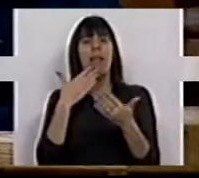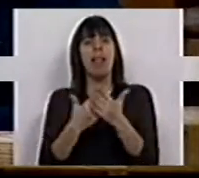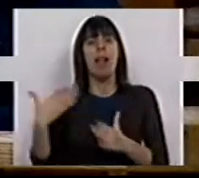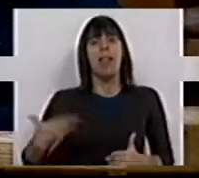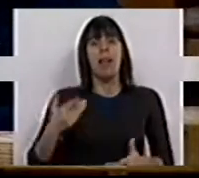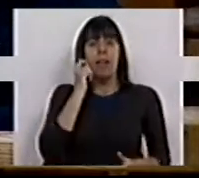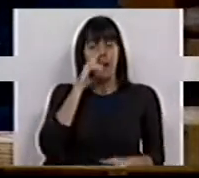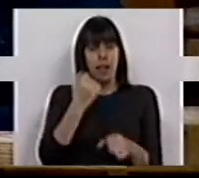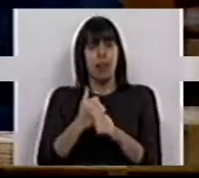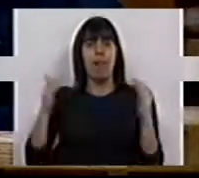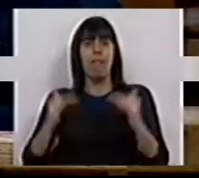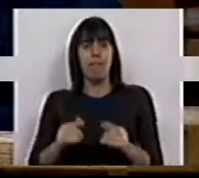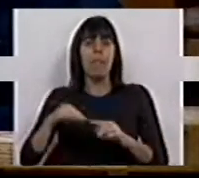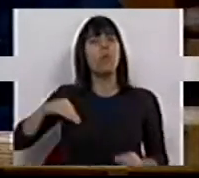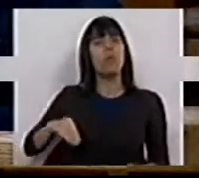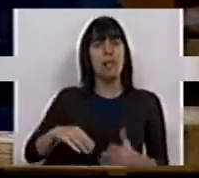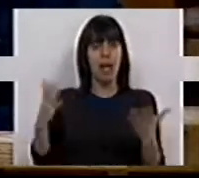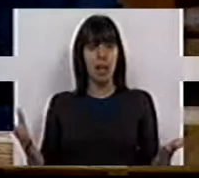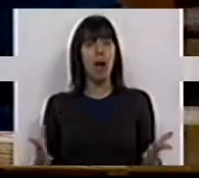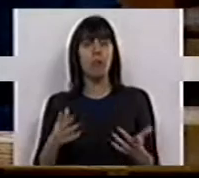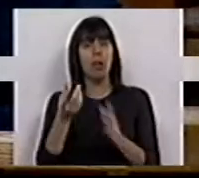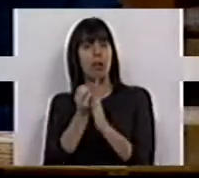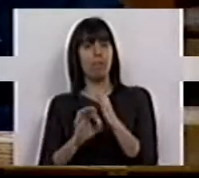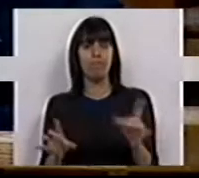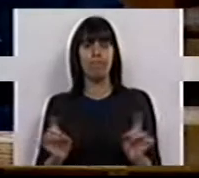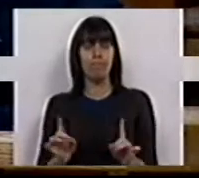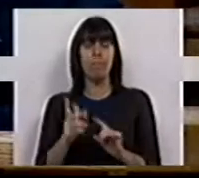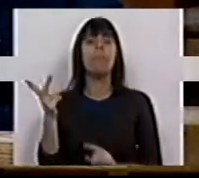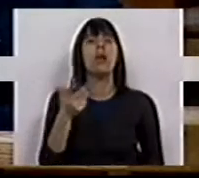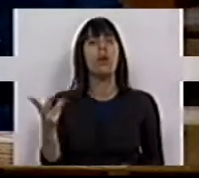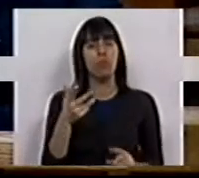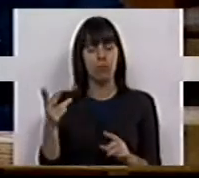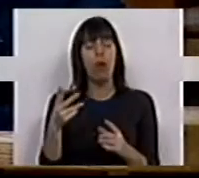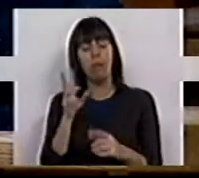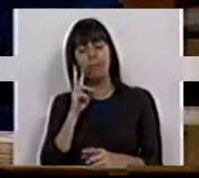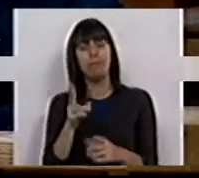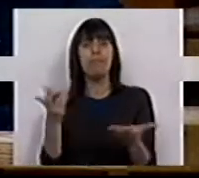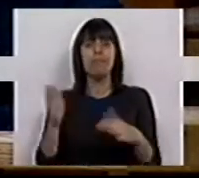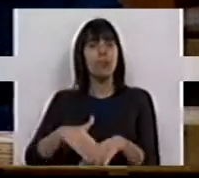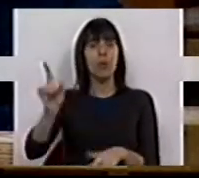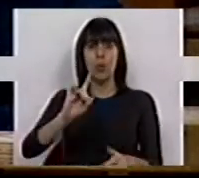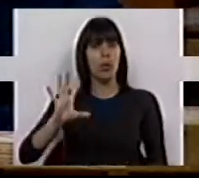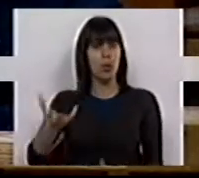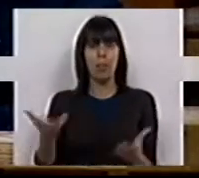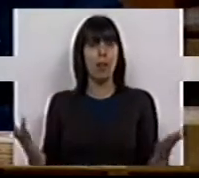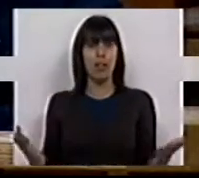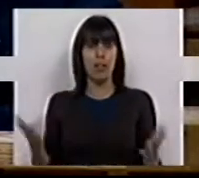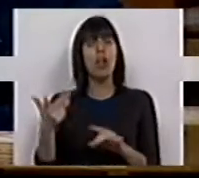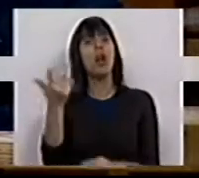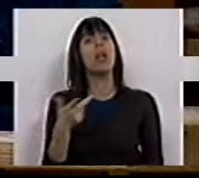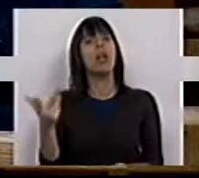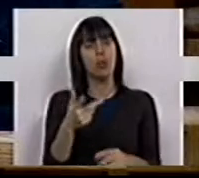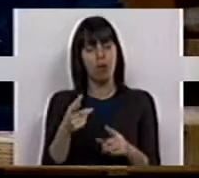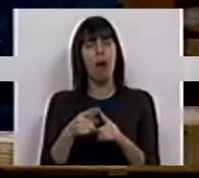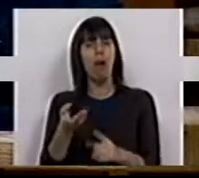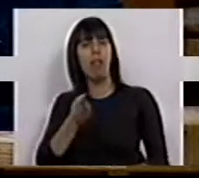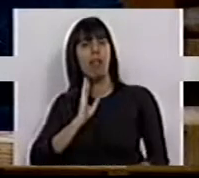dos direitos de quem trabalha, os salários, que não são devolvidos. A Troika, como se vê, não saiu do país. A Troika